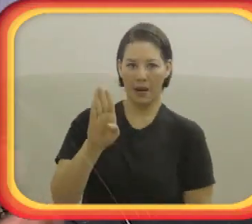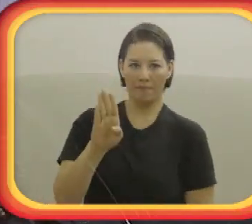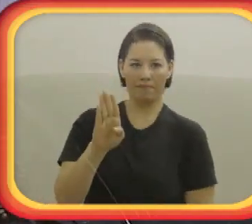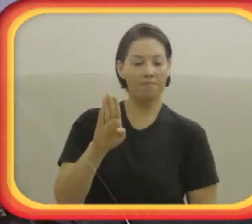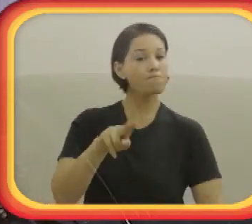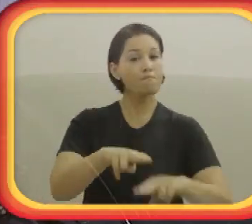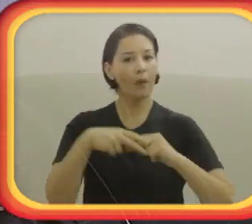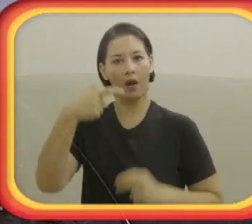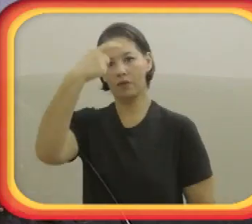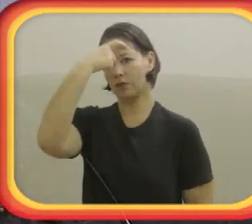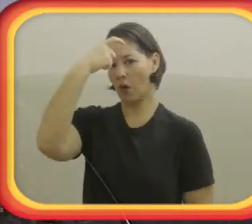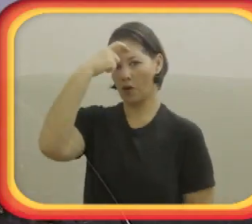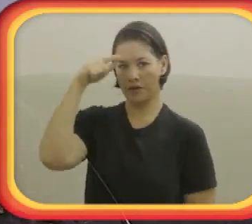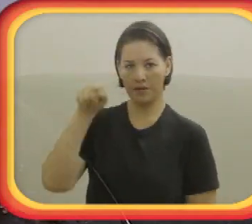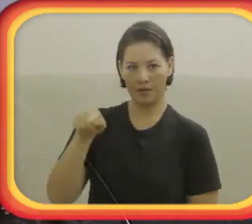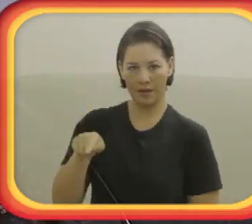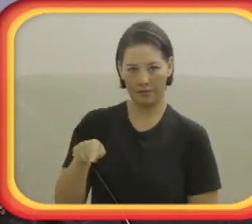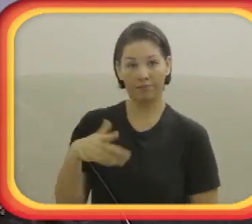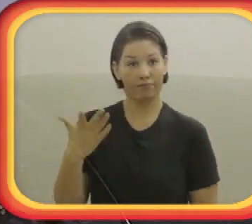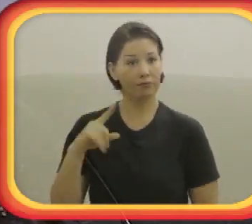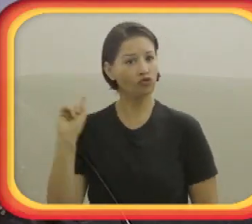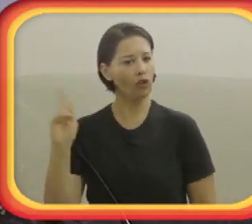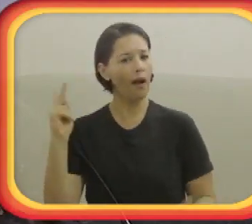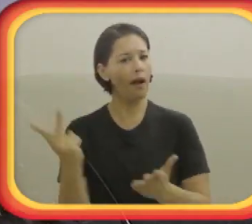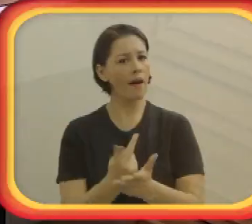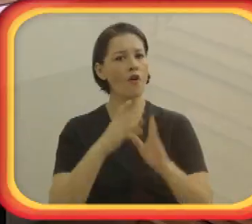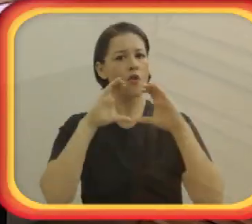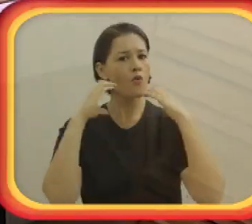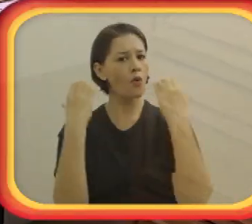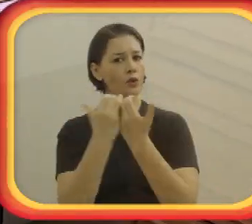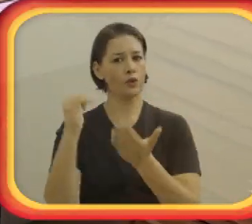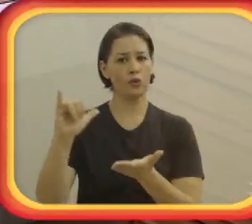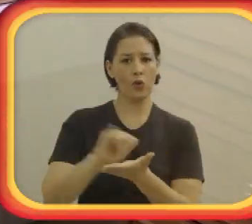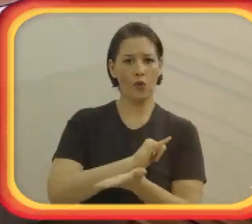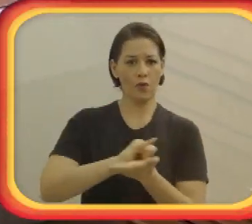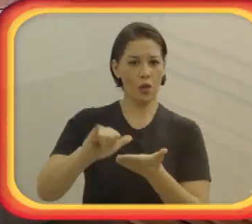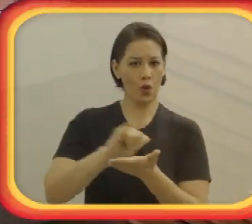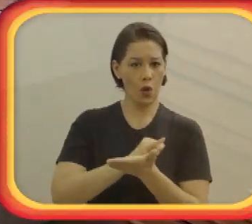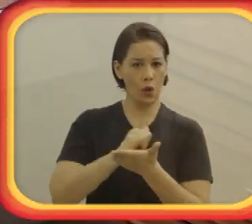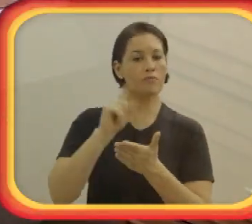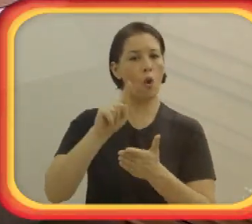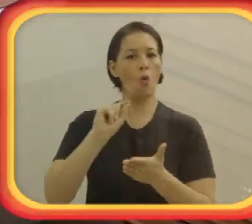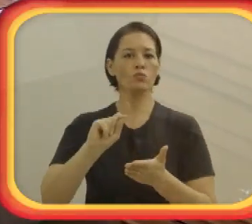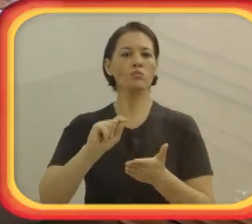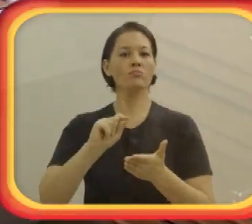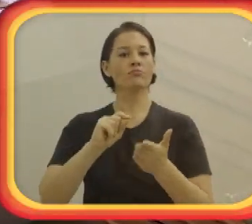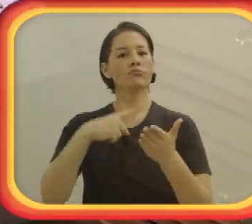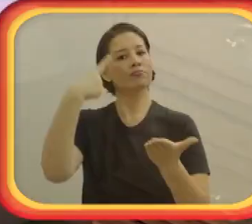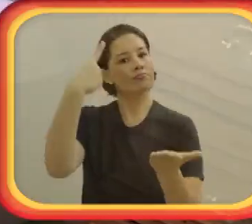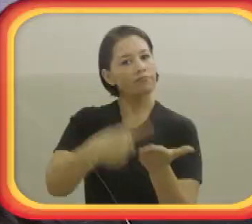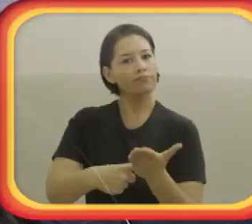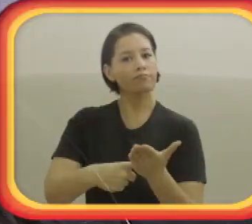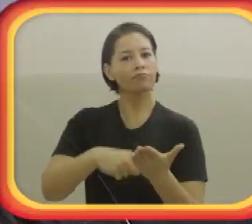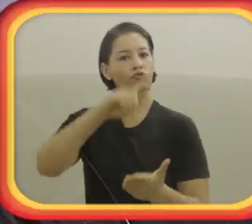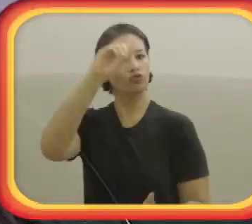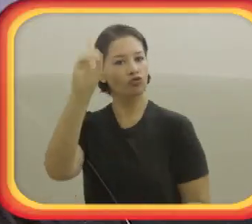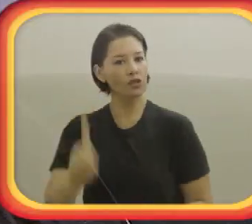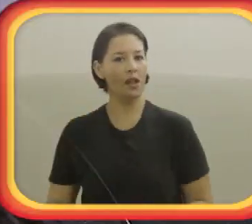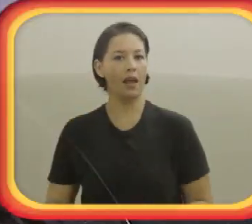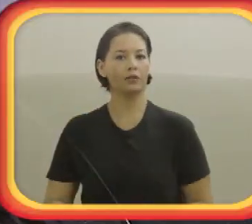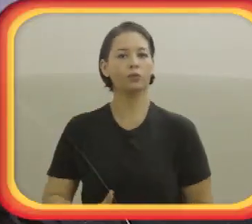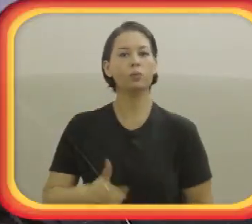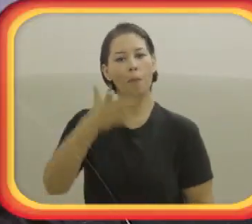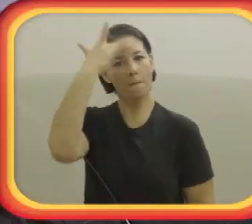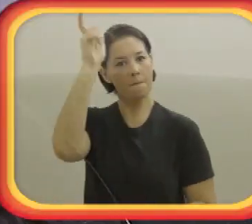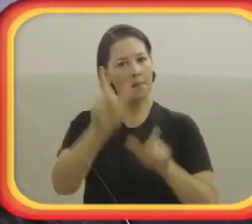enxergar como iguais. Então, aí a legislação vai ser cumprida. Porque no momento em que você conscientiza, no momento em que você